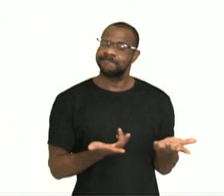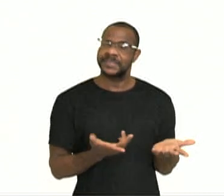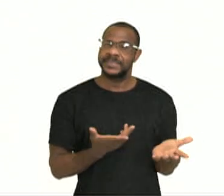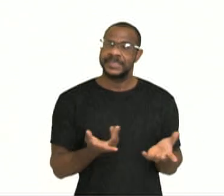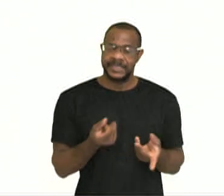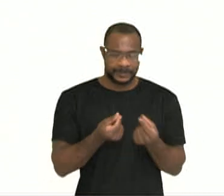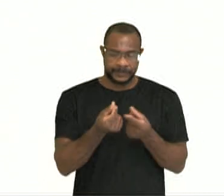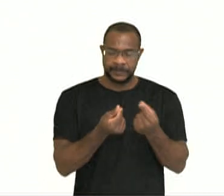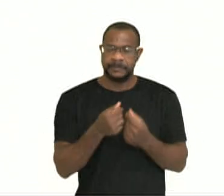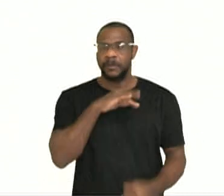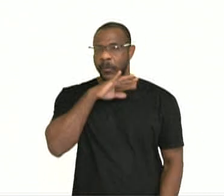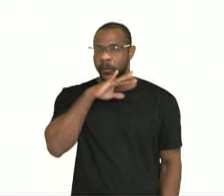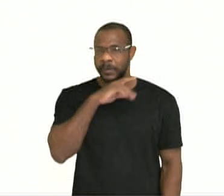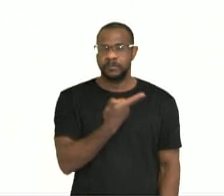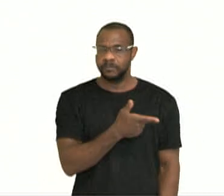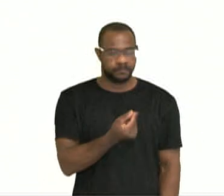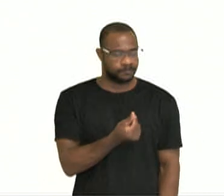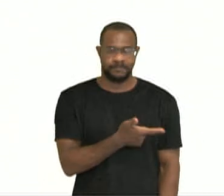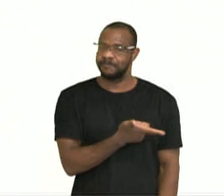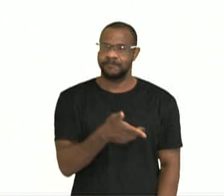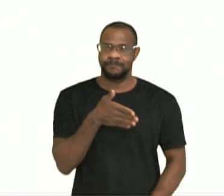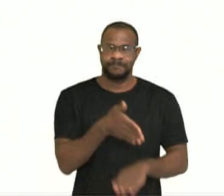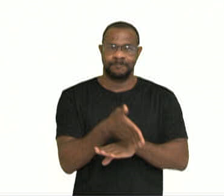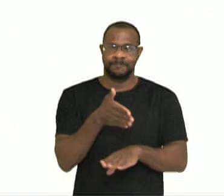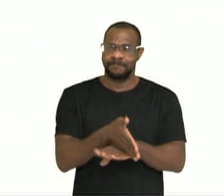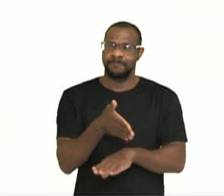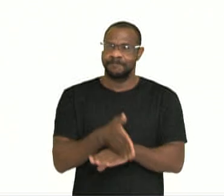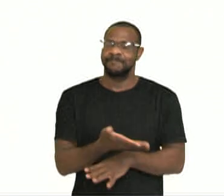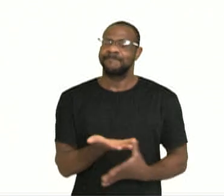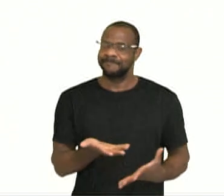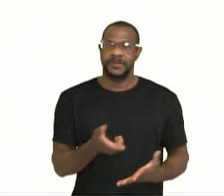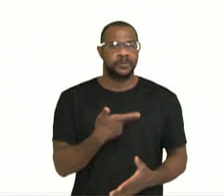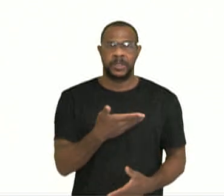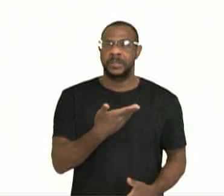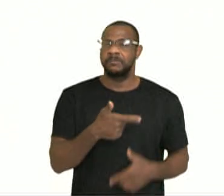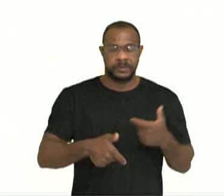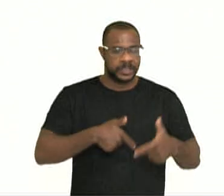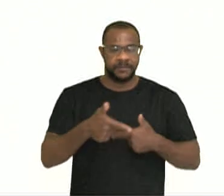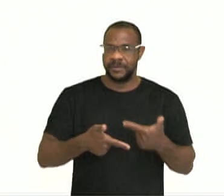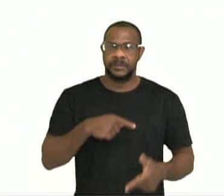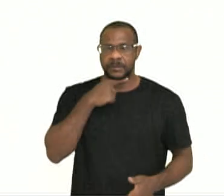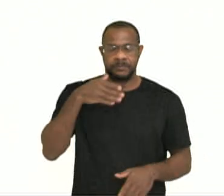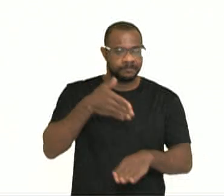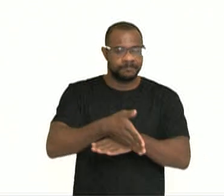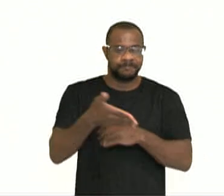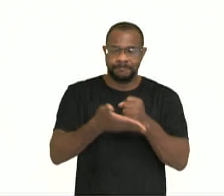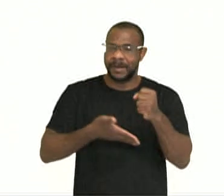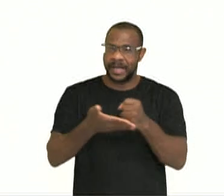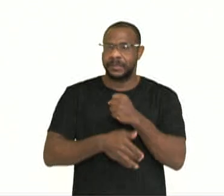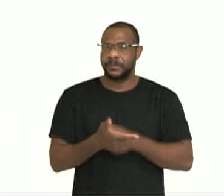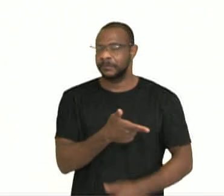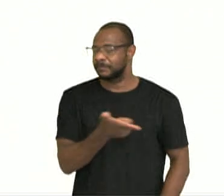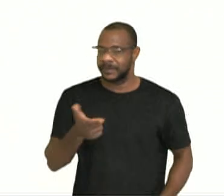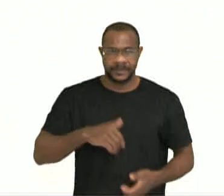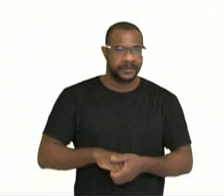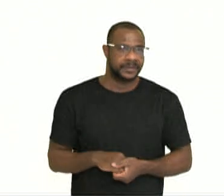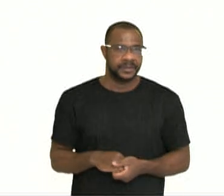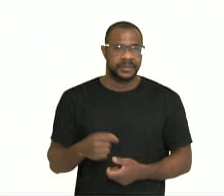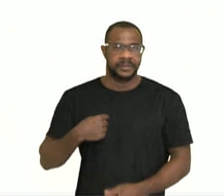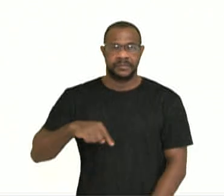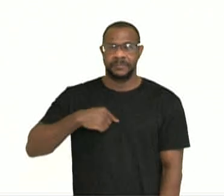acesso à renda, nem mesmo as necessidades mais básicas conseguem ser atendidas. Então eles estão ali